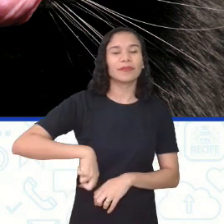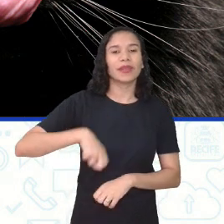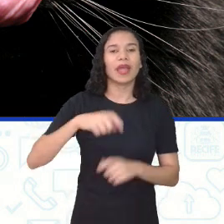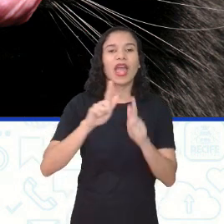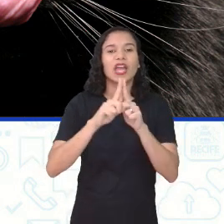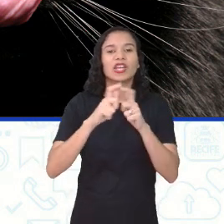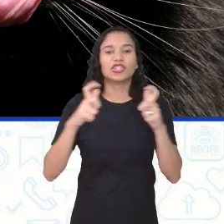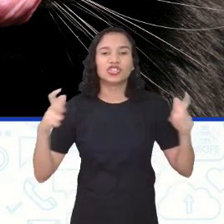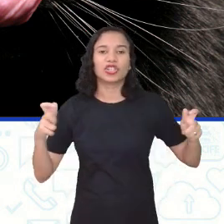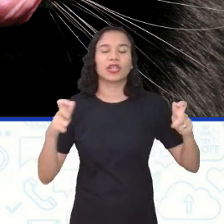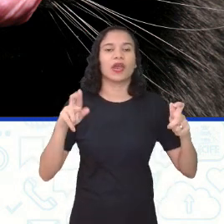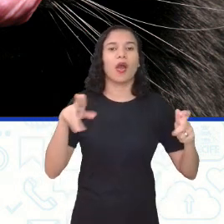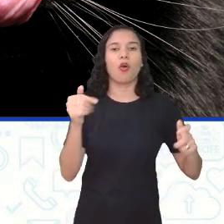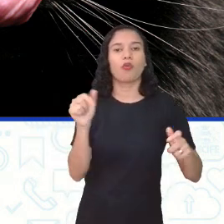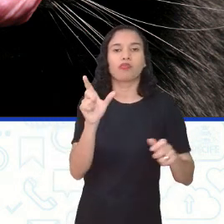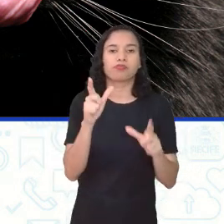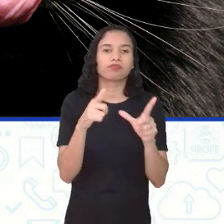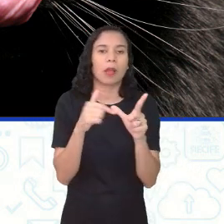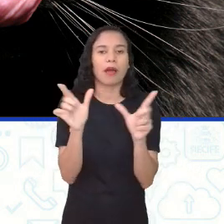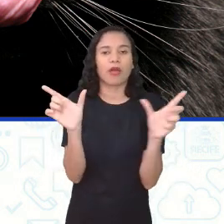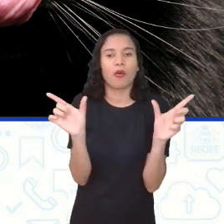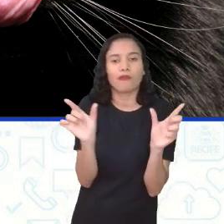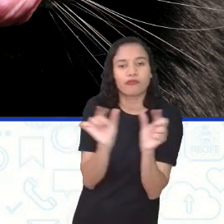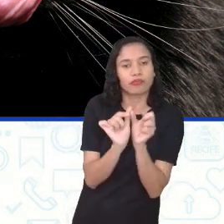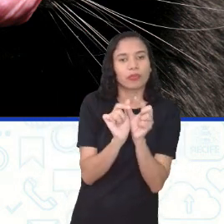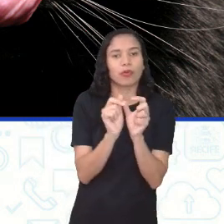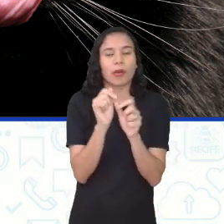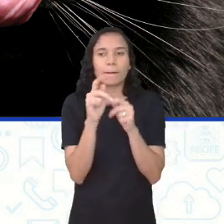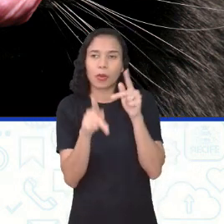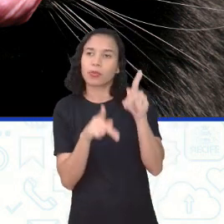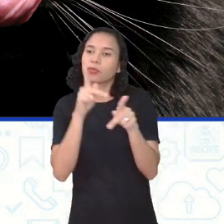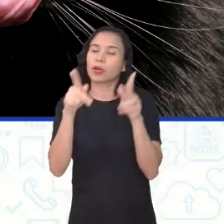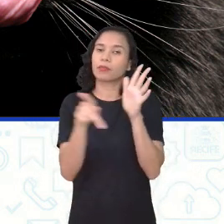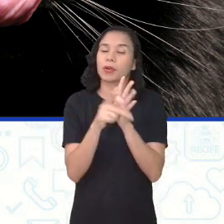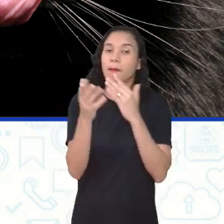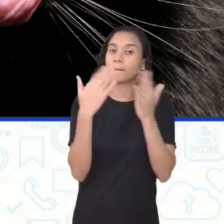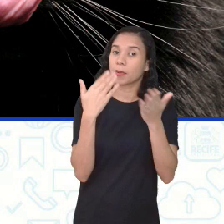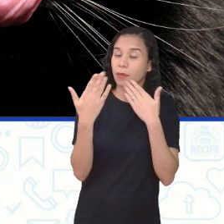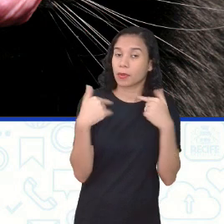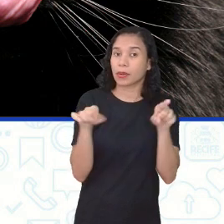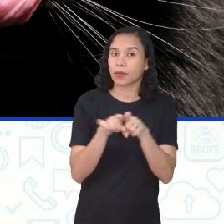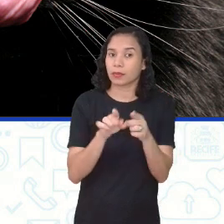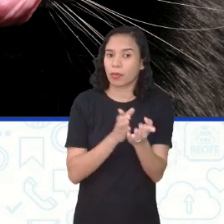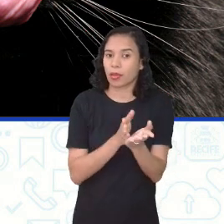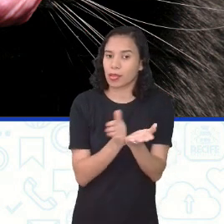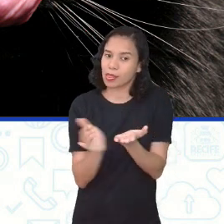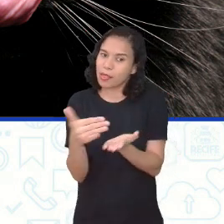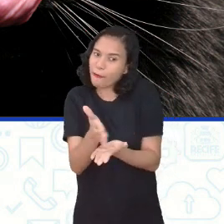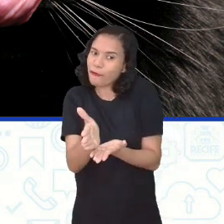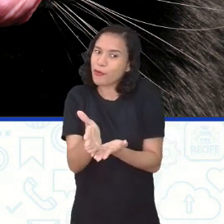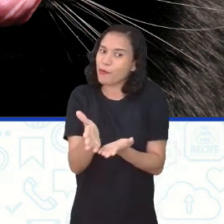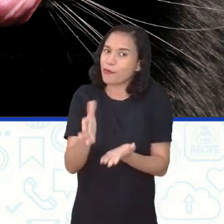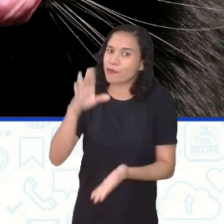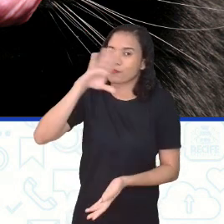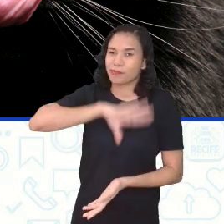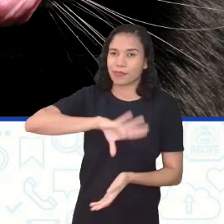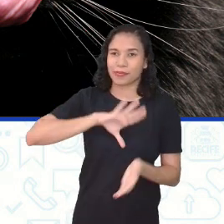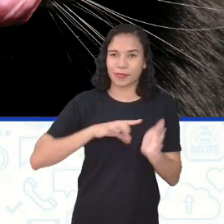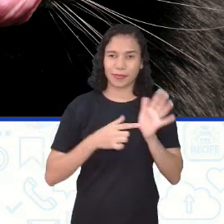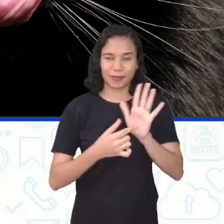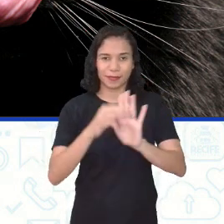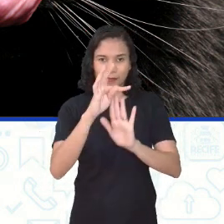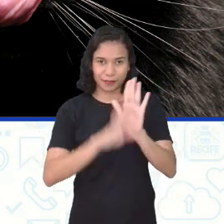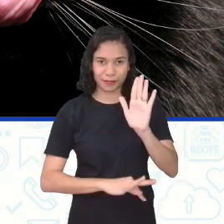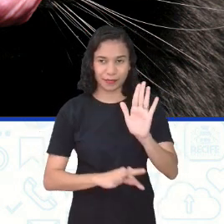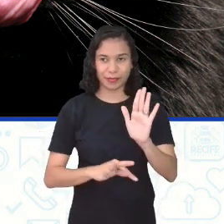gírias, abreviações, expressões populares, comuns em diálogos e desvios de português que aparecem em textos. Eu não